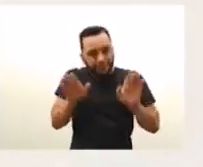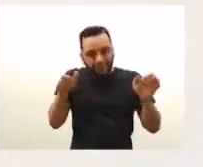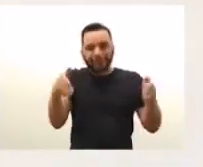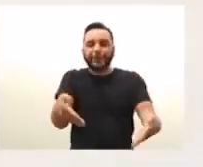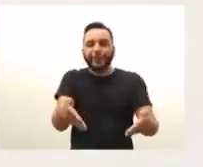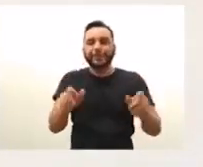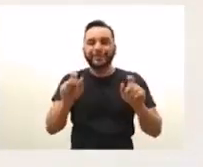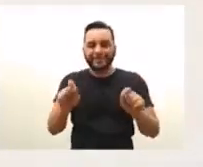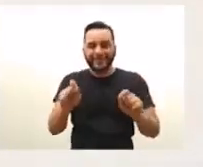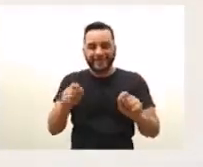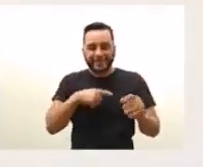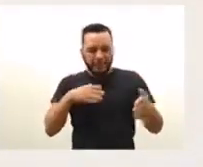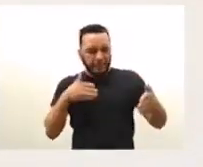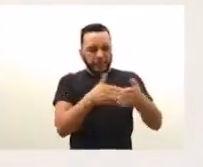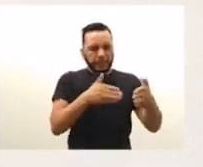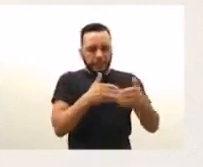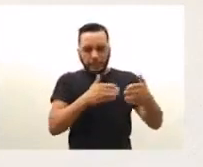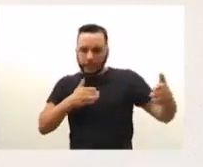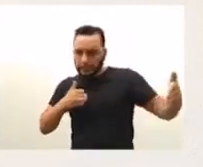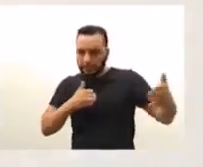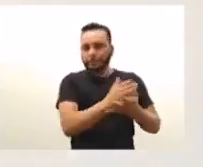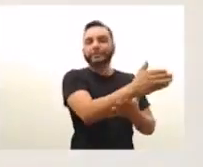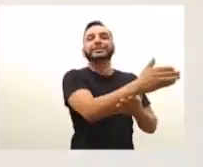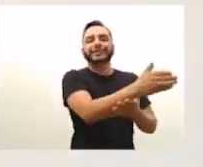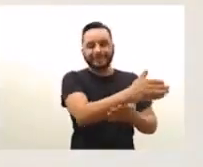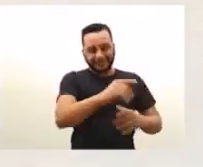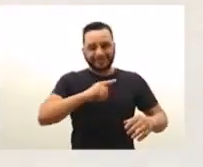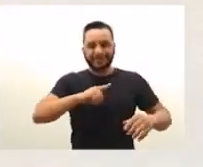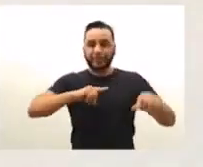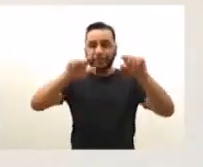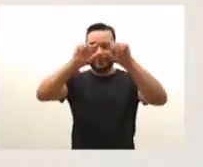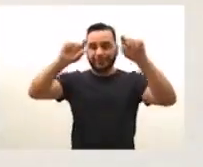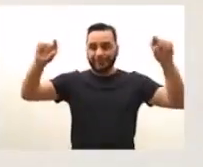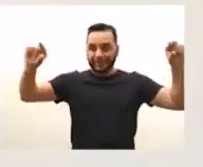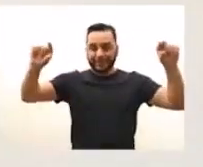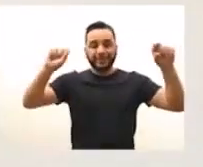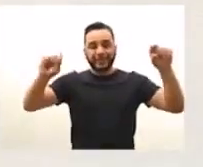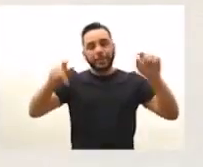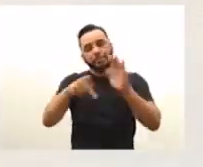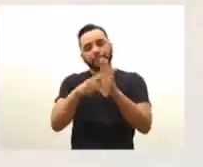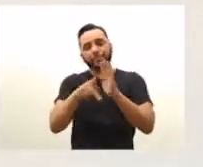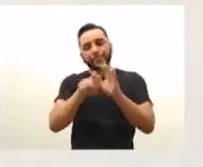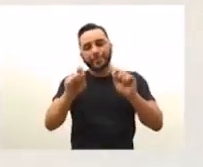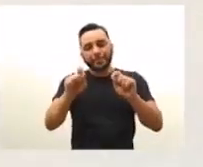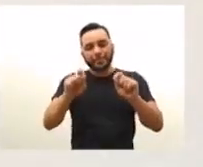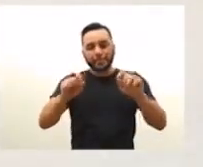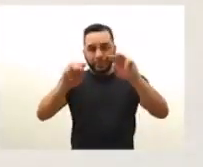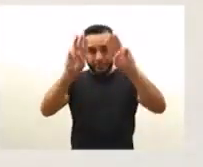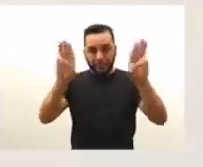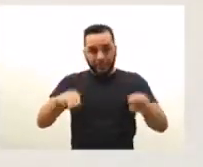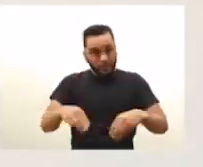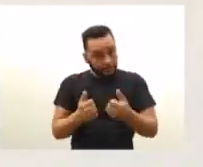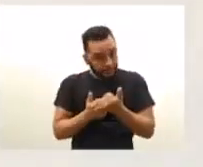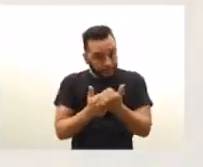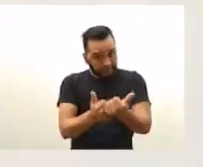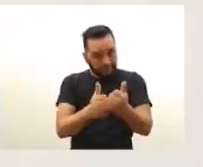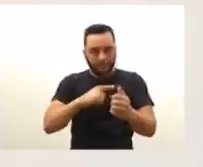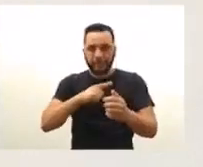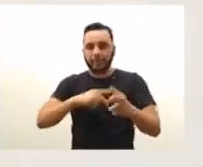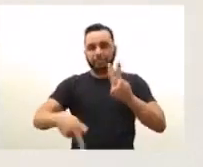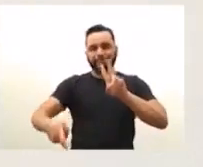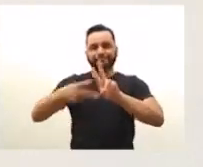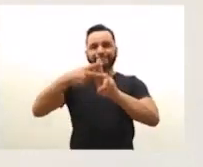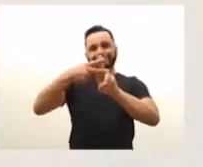esse tema do derrubar os mudos. Tem um slogan que é o Museu Solidário e através do